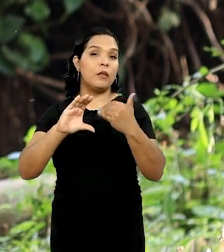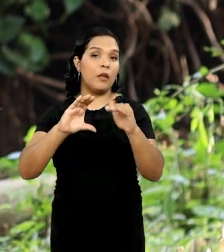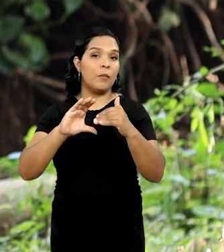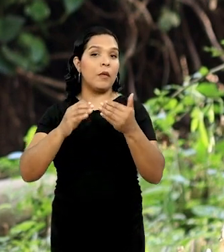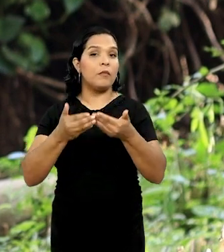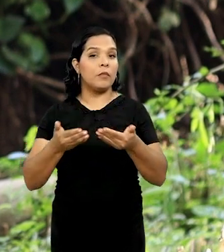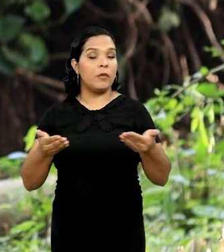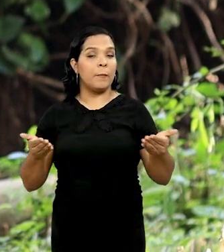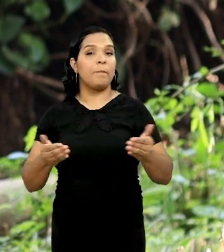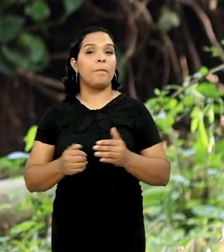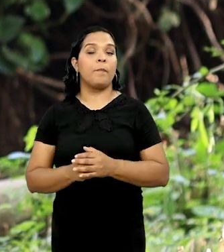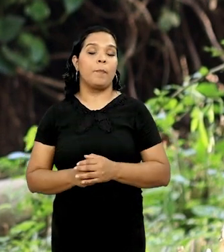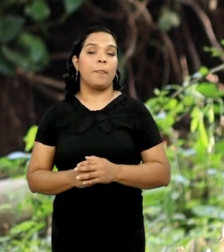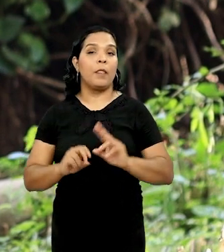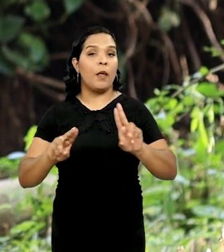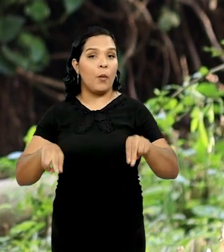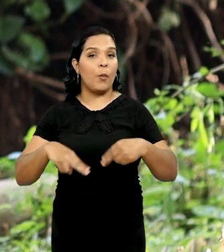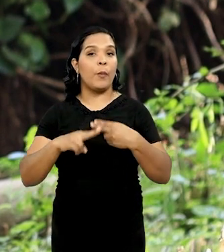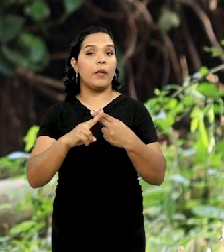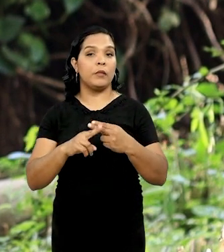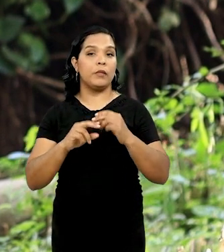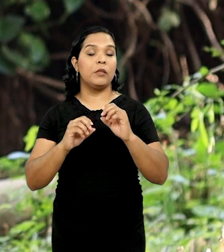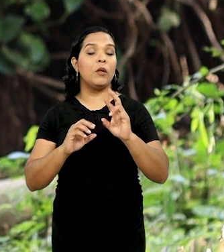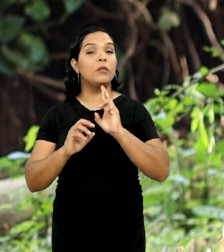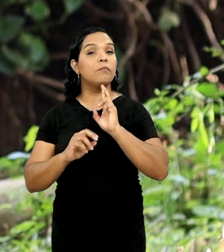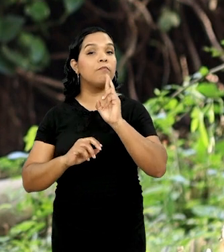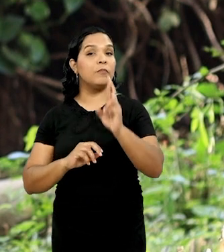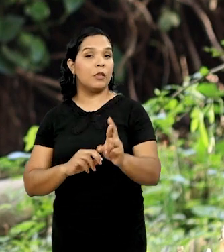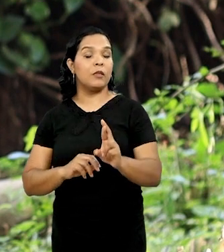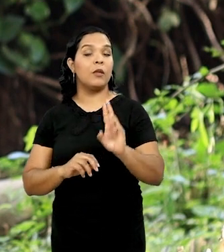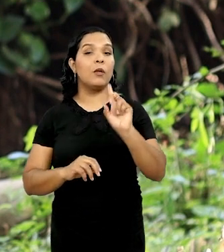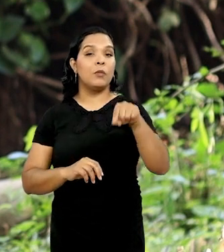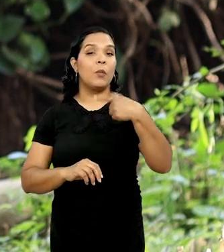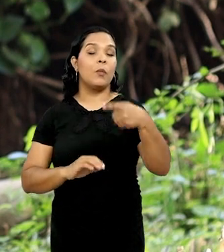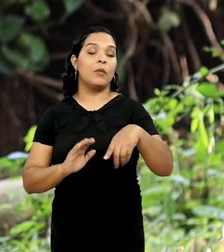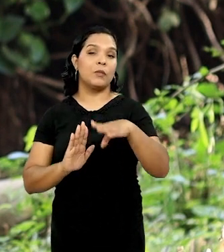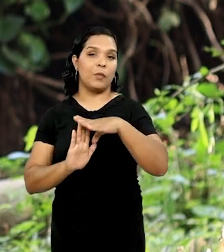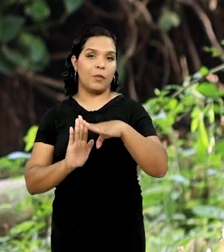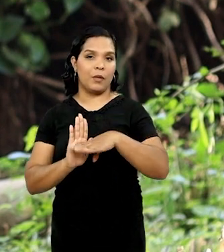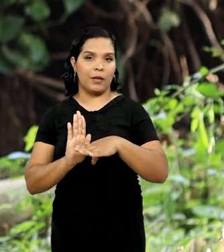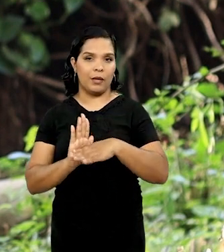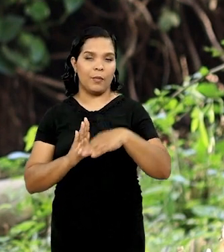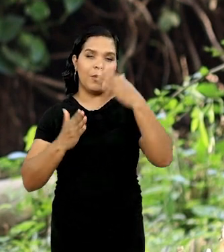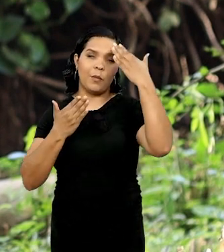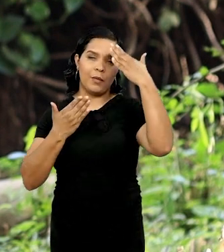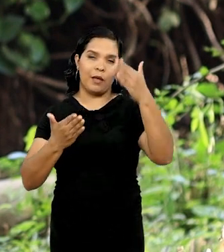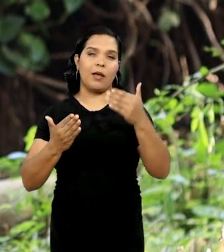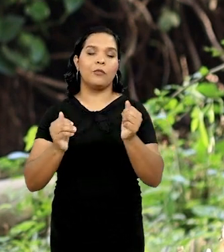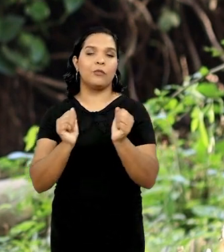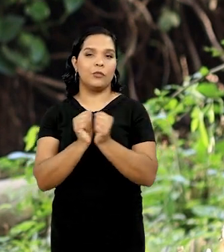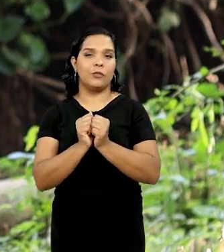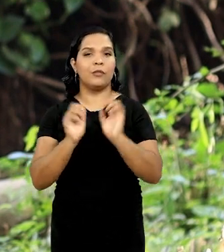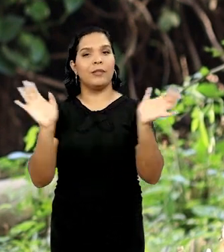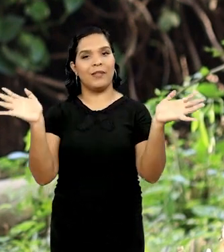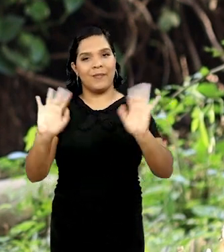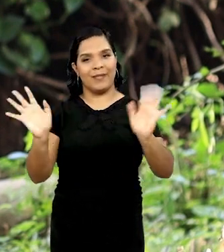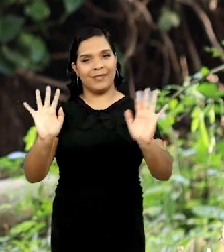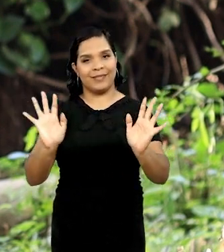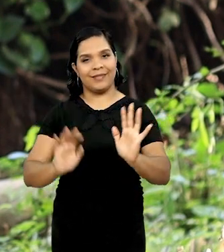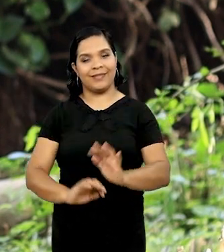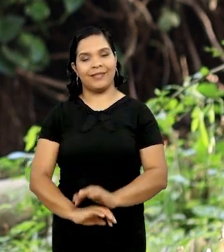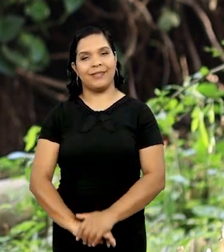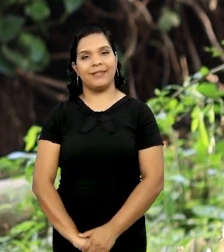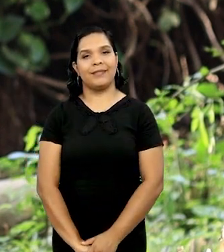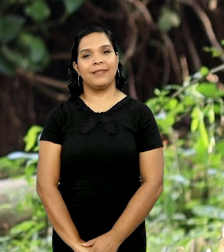univerciencia.esb.edu.br que a gente te responde em um próximo programa. Obrigado pela sua companhia e até mais!